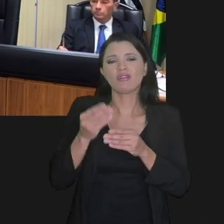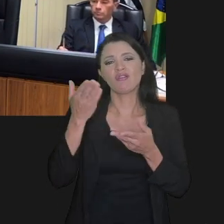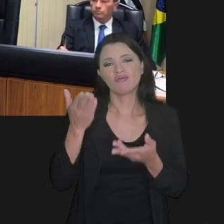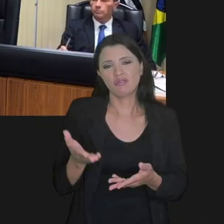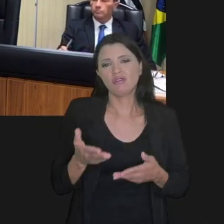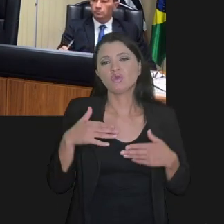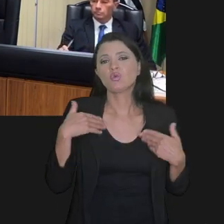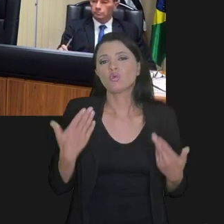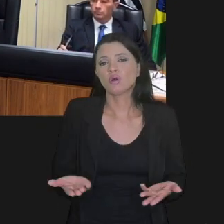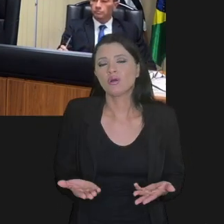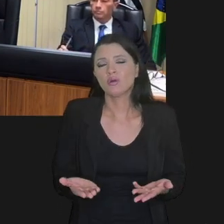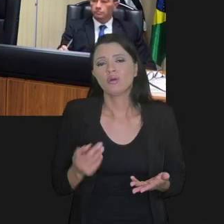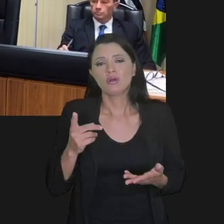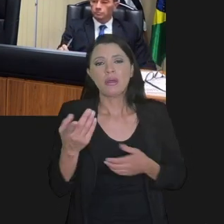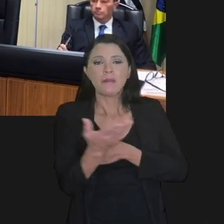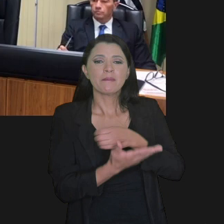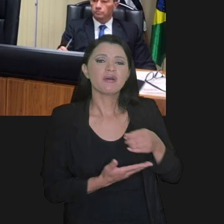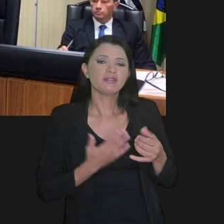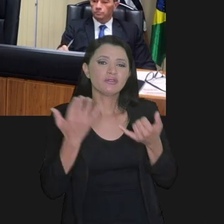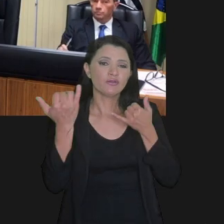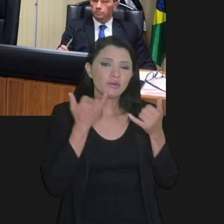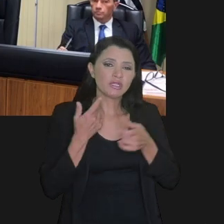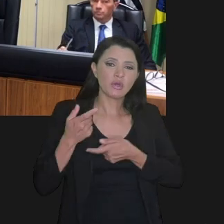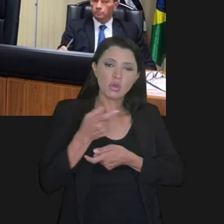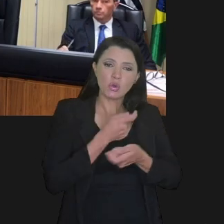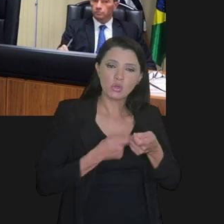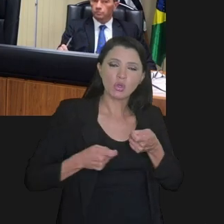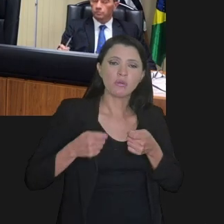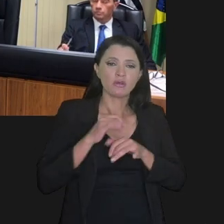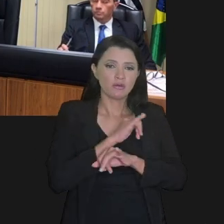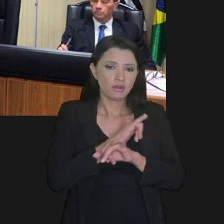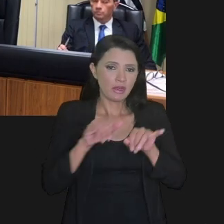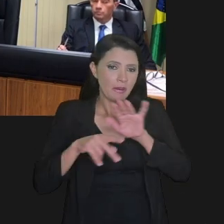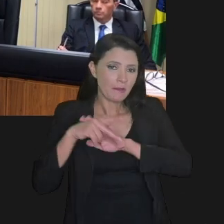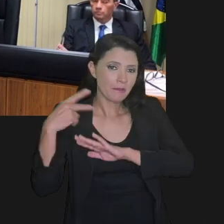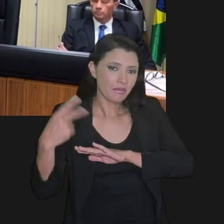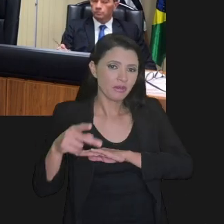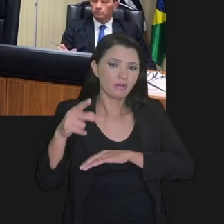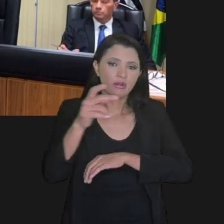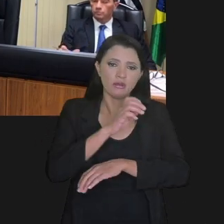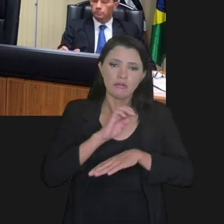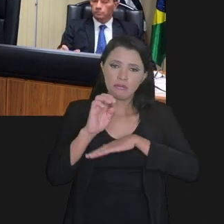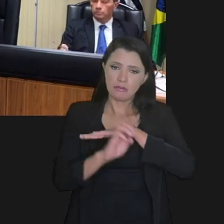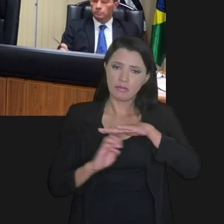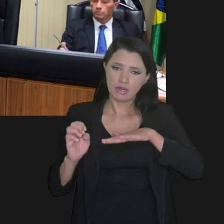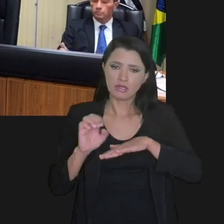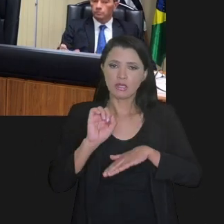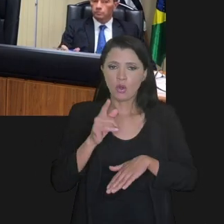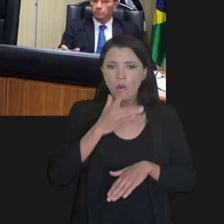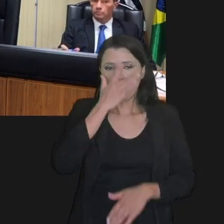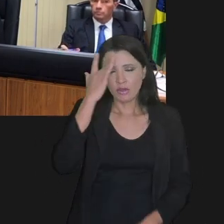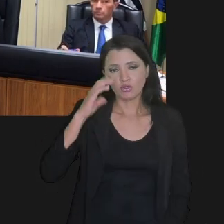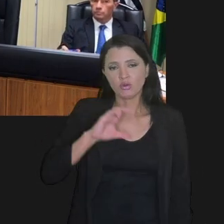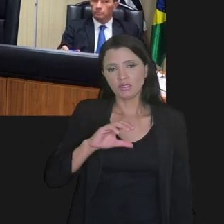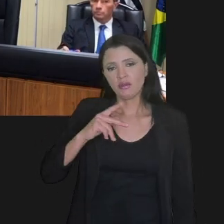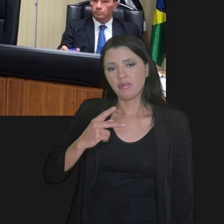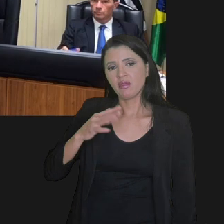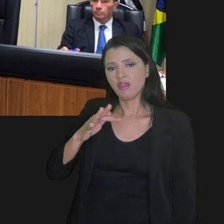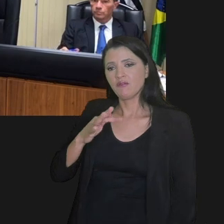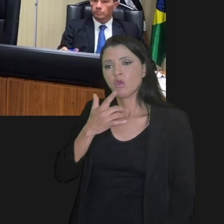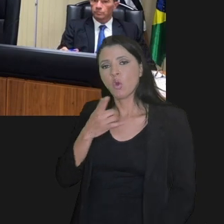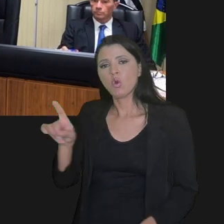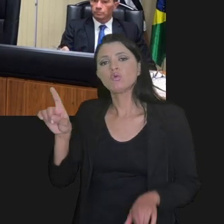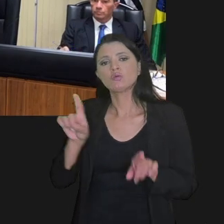endividamento total desse contribuinte? Quais são, com base nos dados econômicos fiscais declarados pela própria empresa ou pessoa